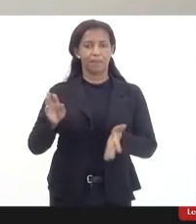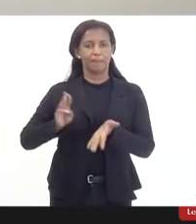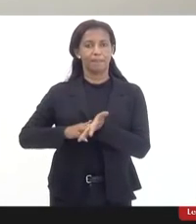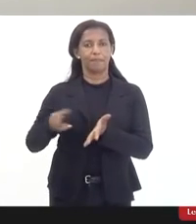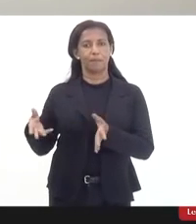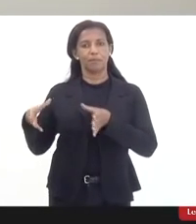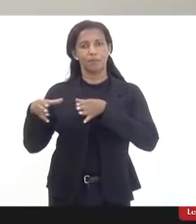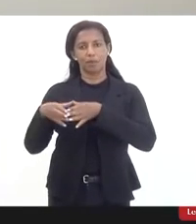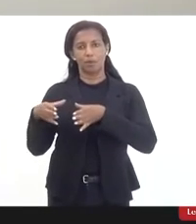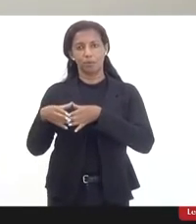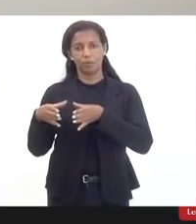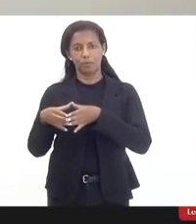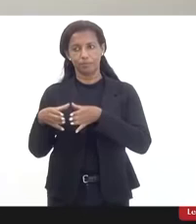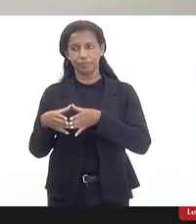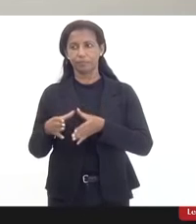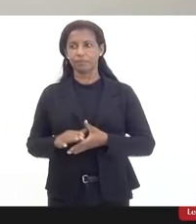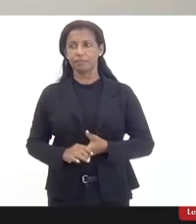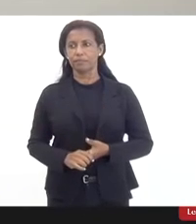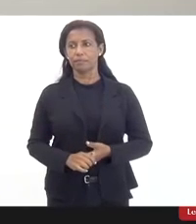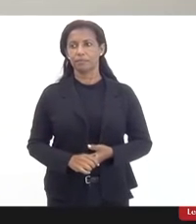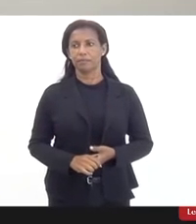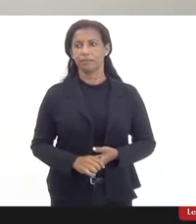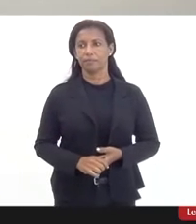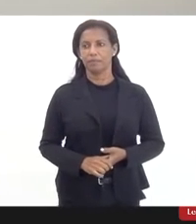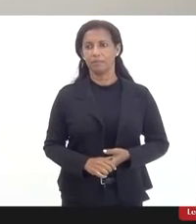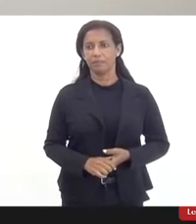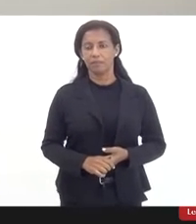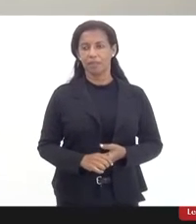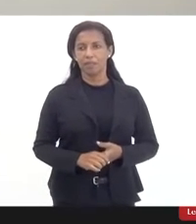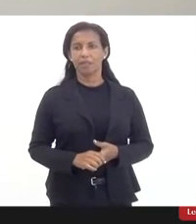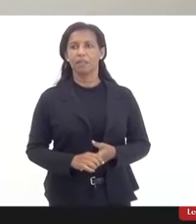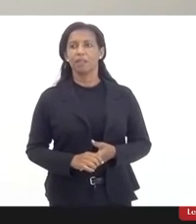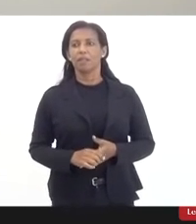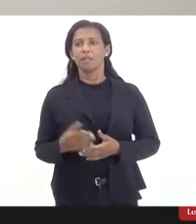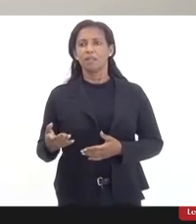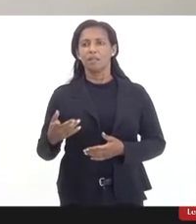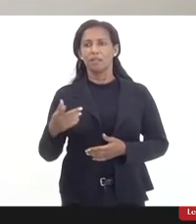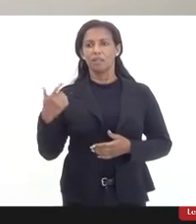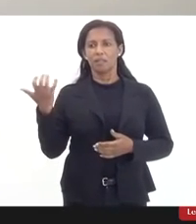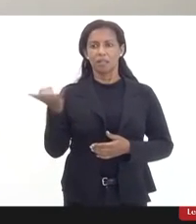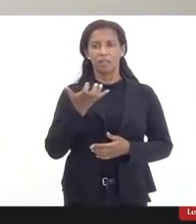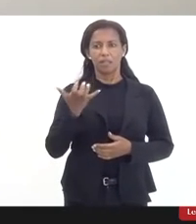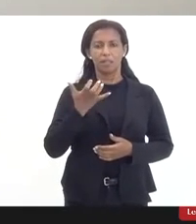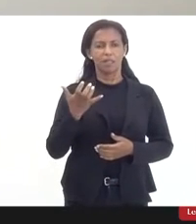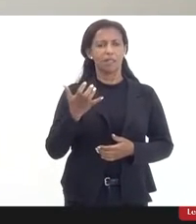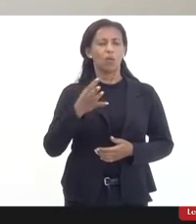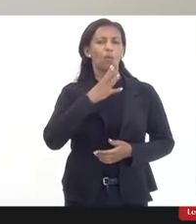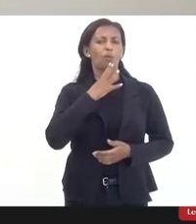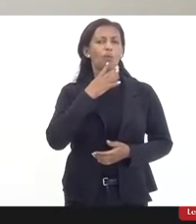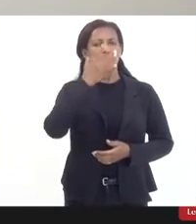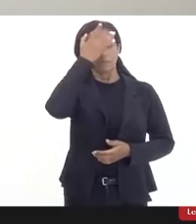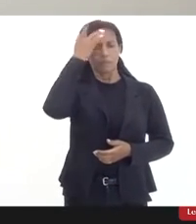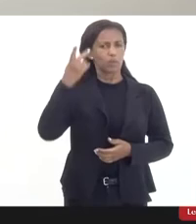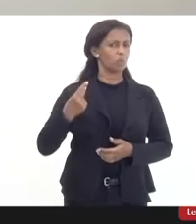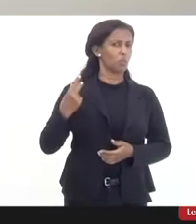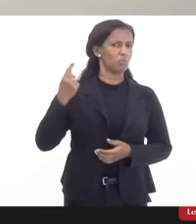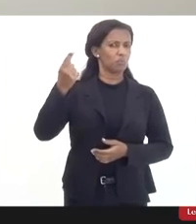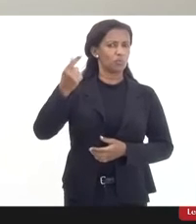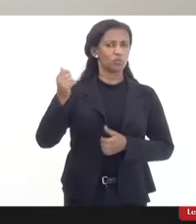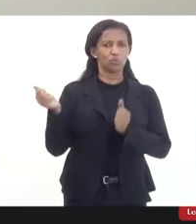também da Pessoa com Deficiência da OAB, a Zaira Costa, que é uma amiga querida de longa data de trabalho.